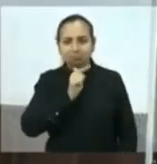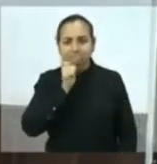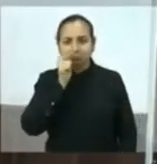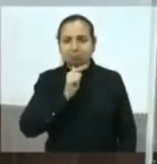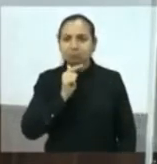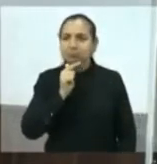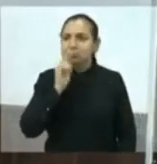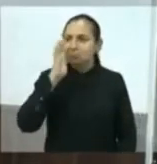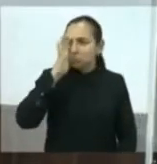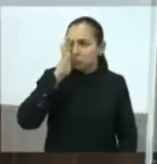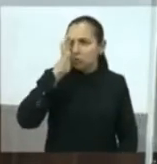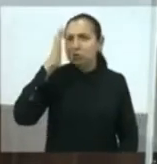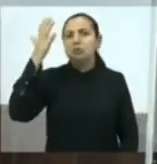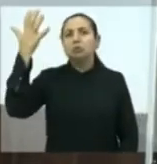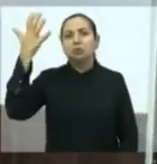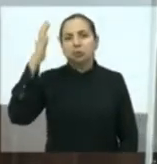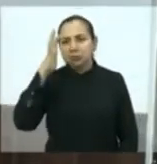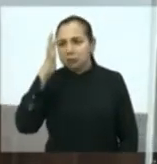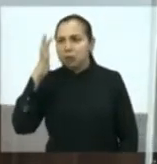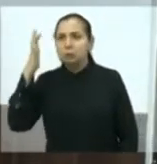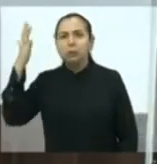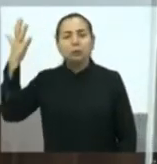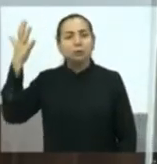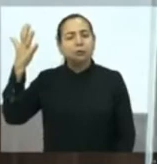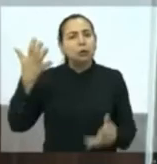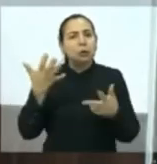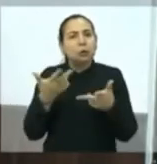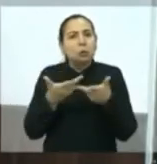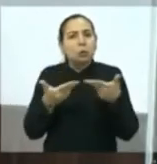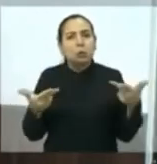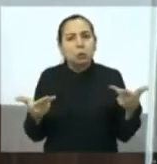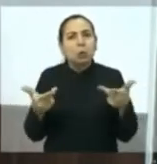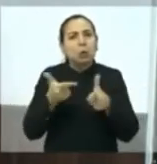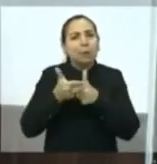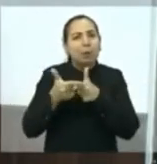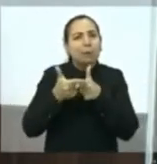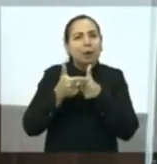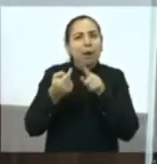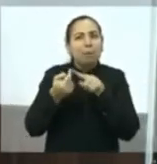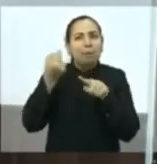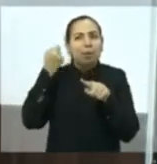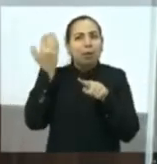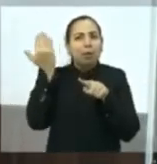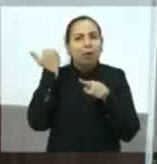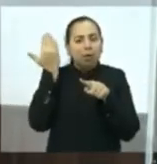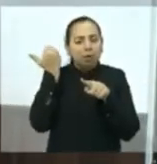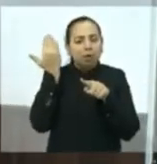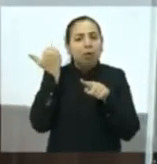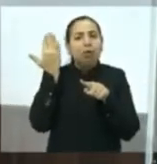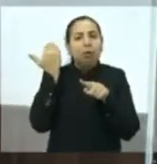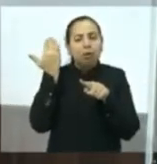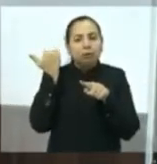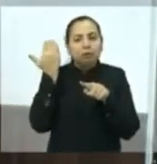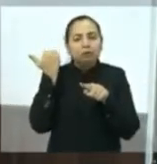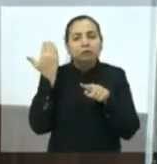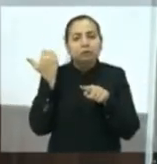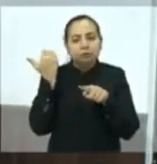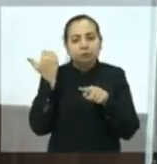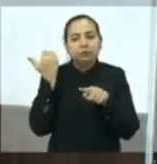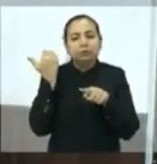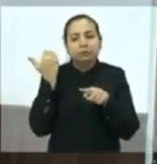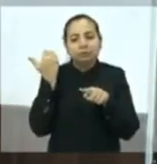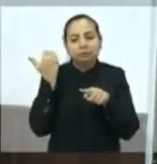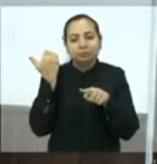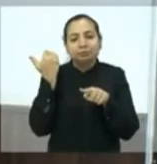resolver questões que essa cidade se deparou a vida toda. Eu, além de vereador, sou professor. Não